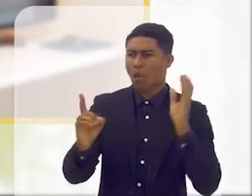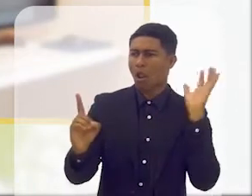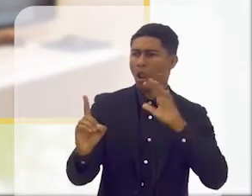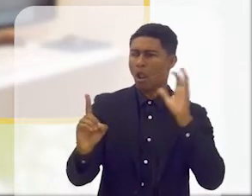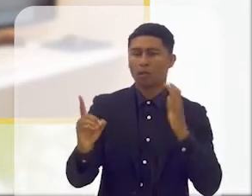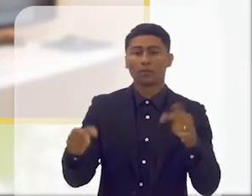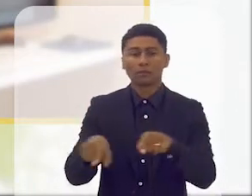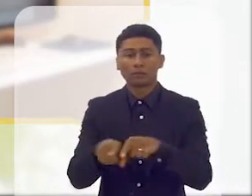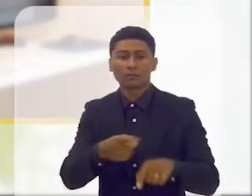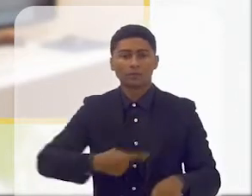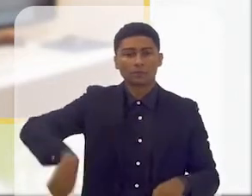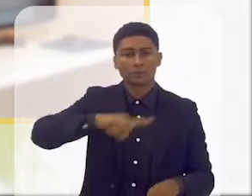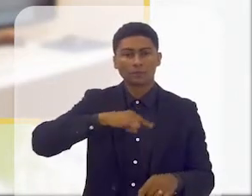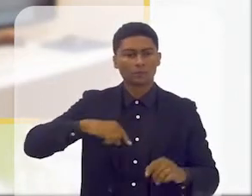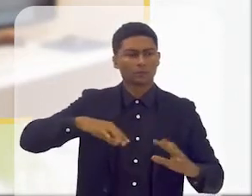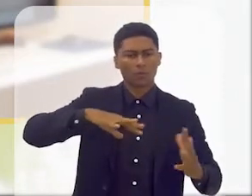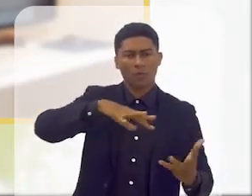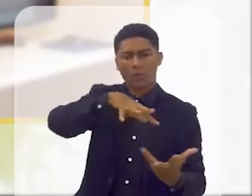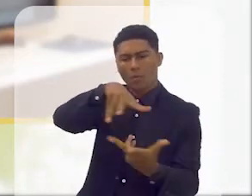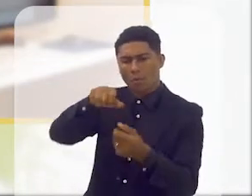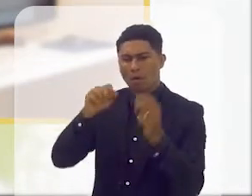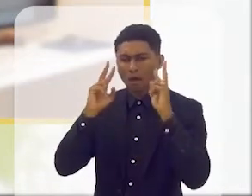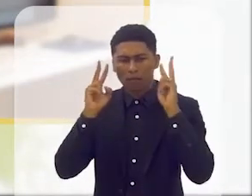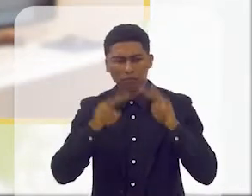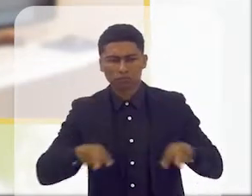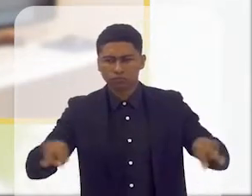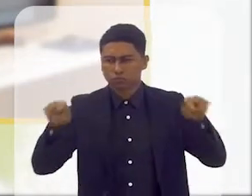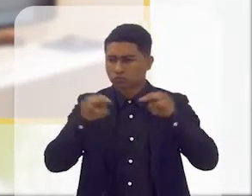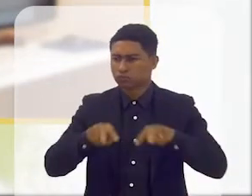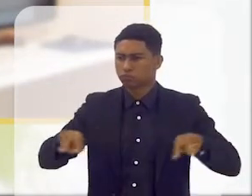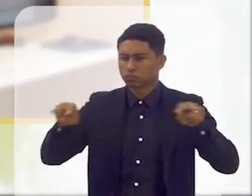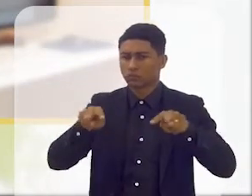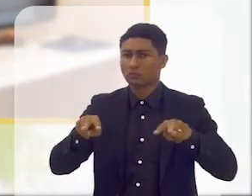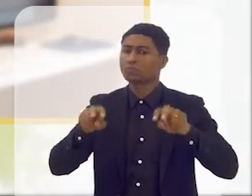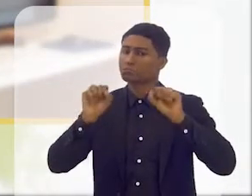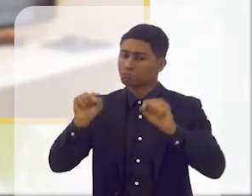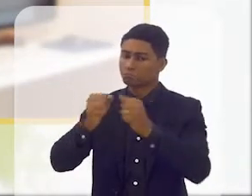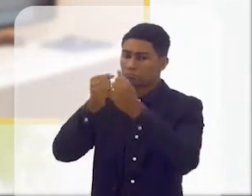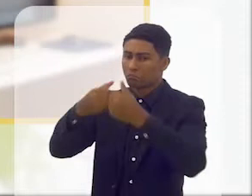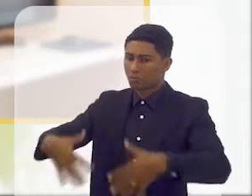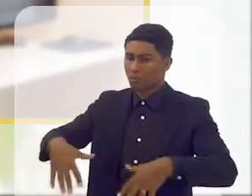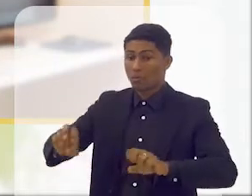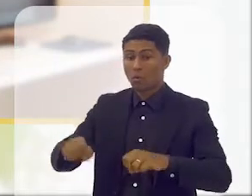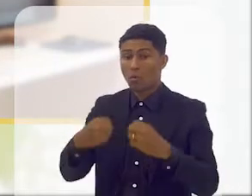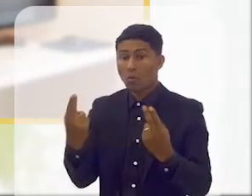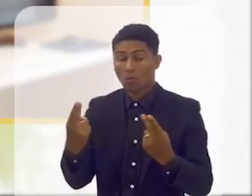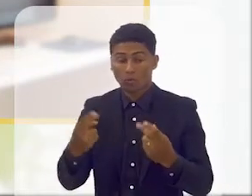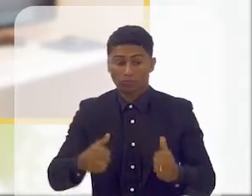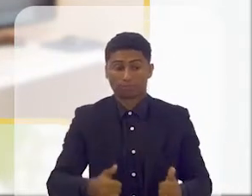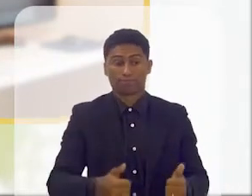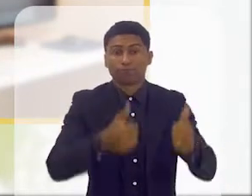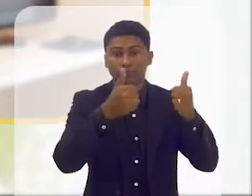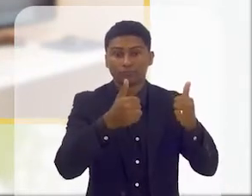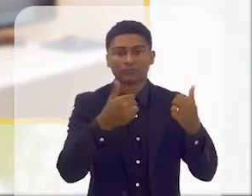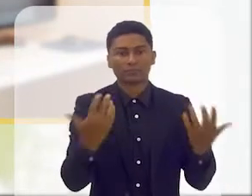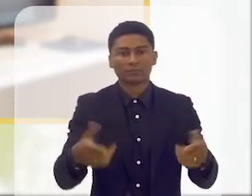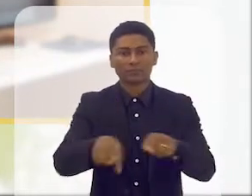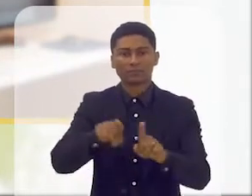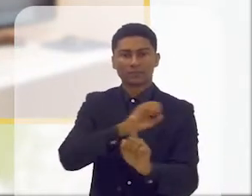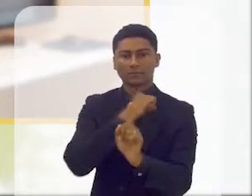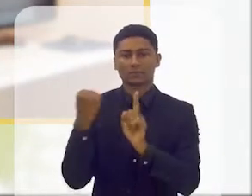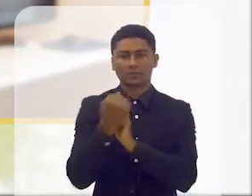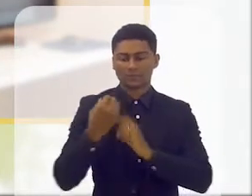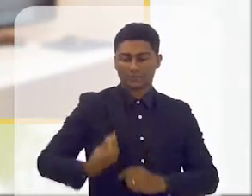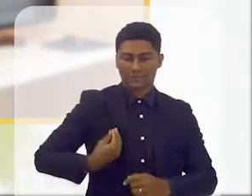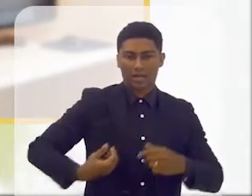maneira a forma como aprendemos a enxergar o mundo pode causar danos ou benefícios? E a vida em sociedade,